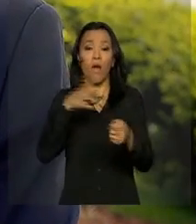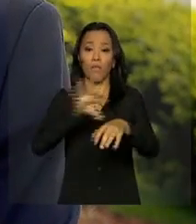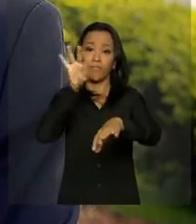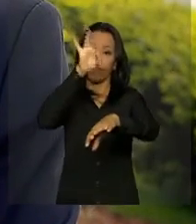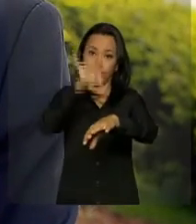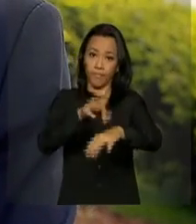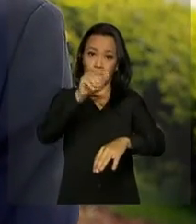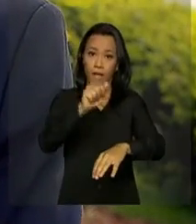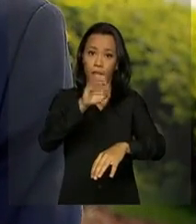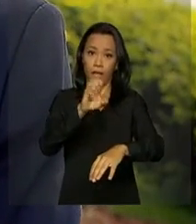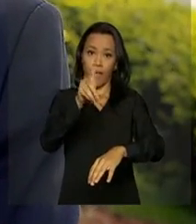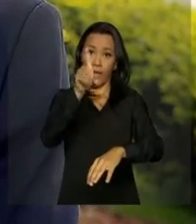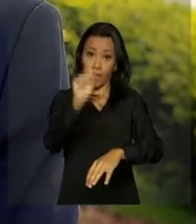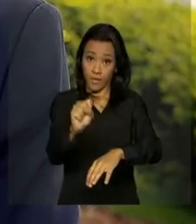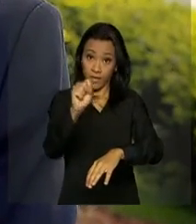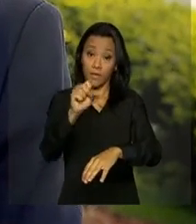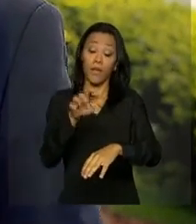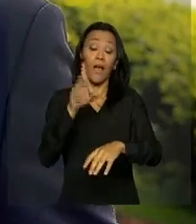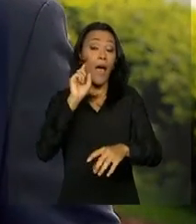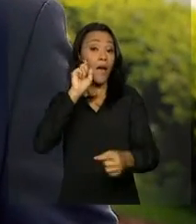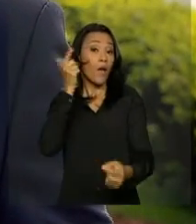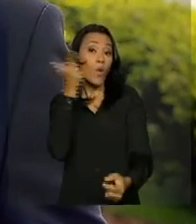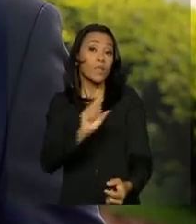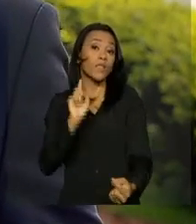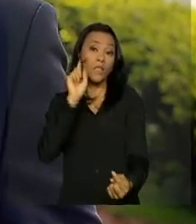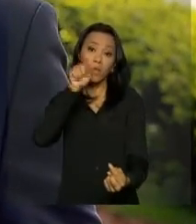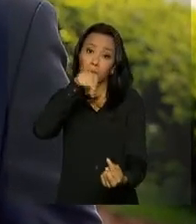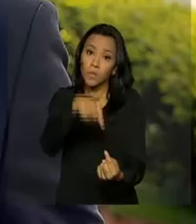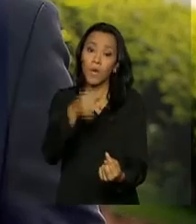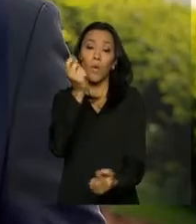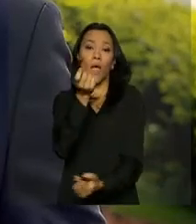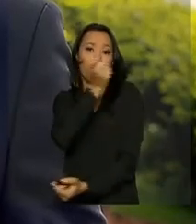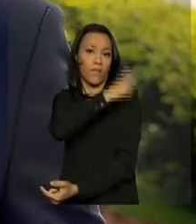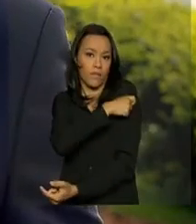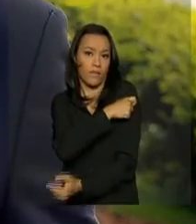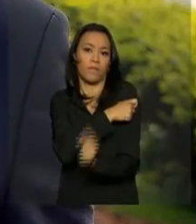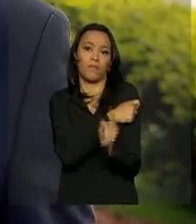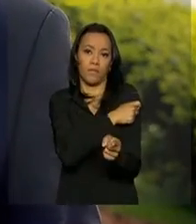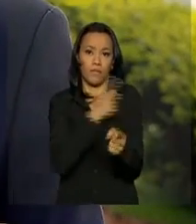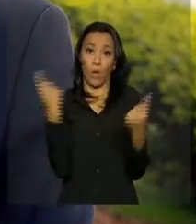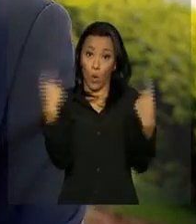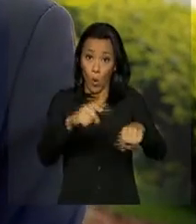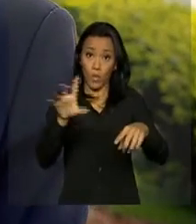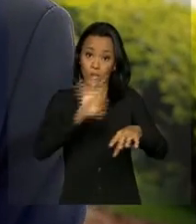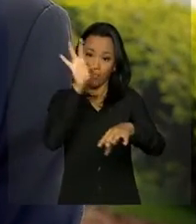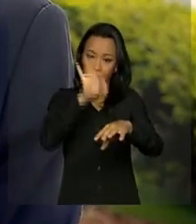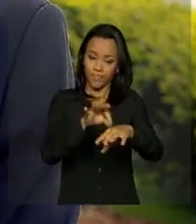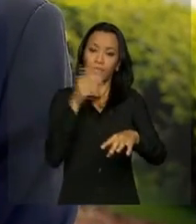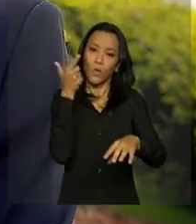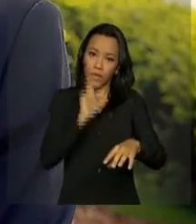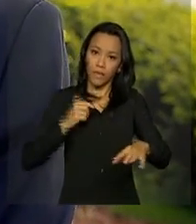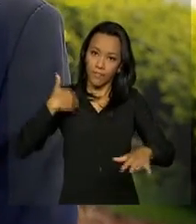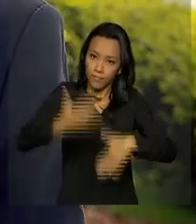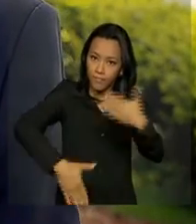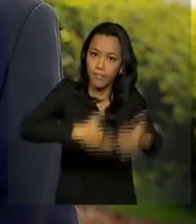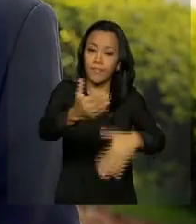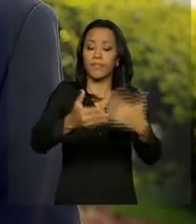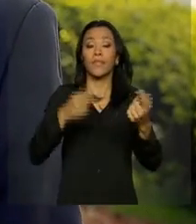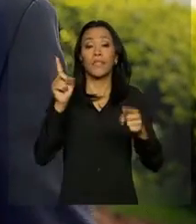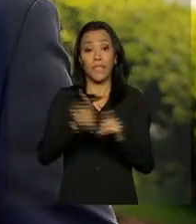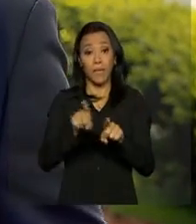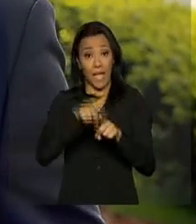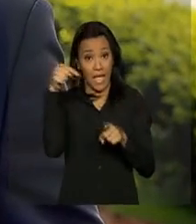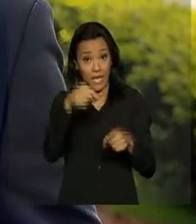aegypti, até que uma vacina para combater as doenças transmitidas pelo mosquito seja desenvolvida. Além do